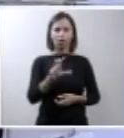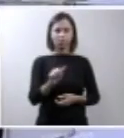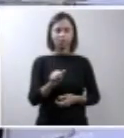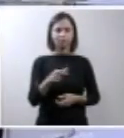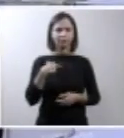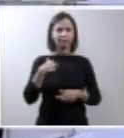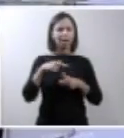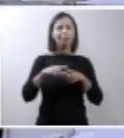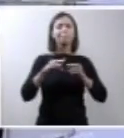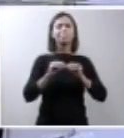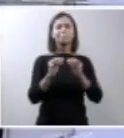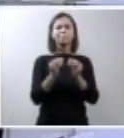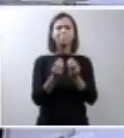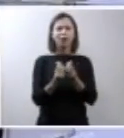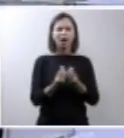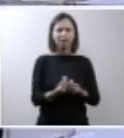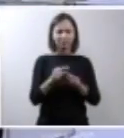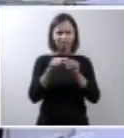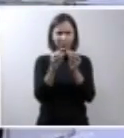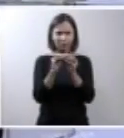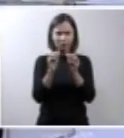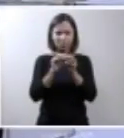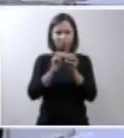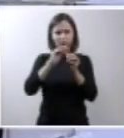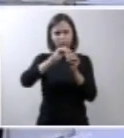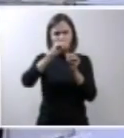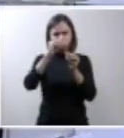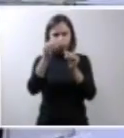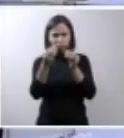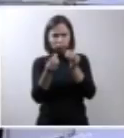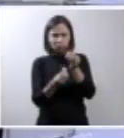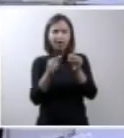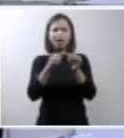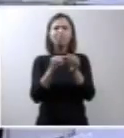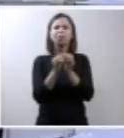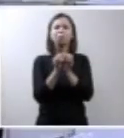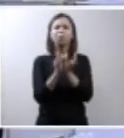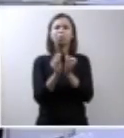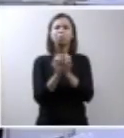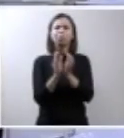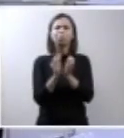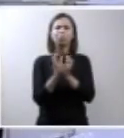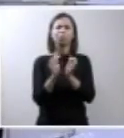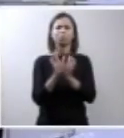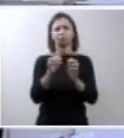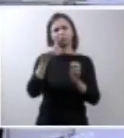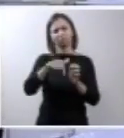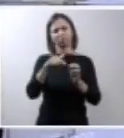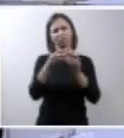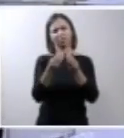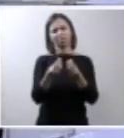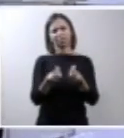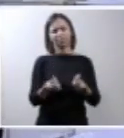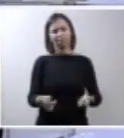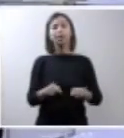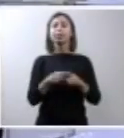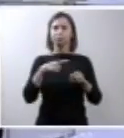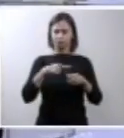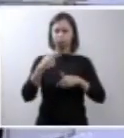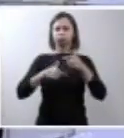essa massa nervosa comece a se formar e a sofrer degenerações simultaneamente. Ela está se